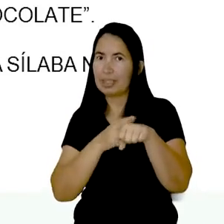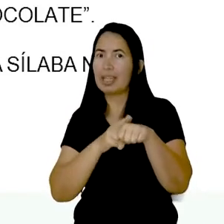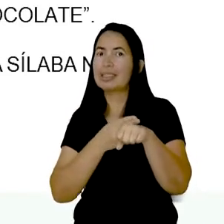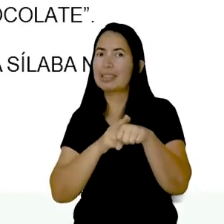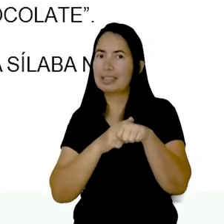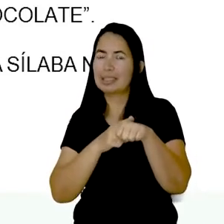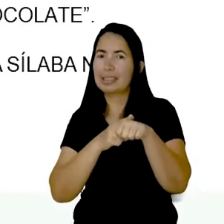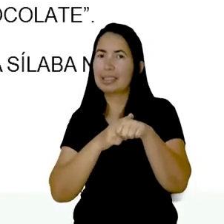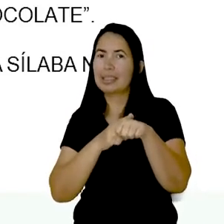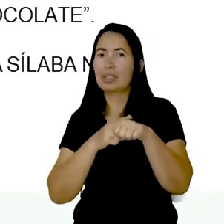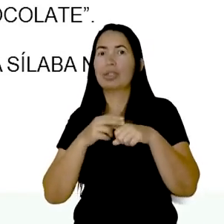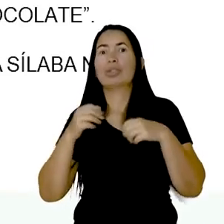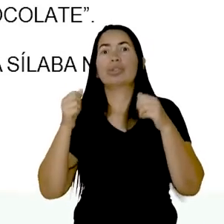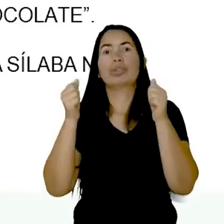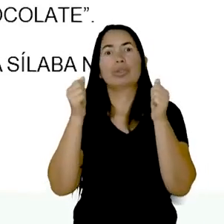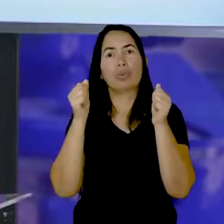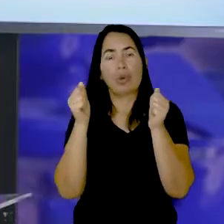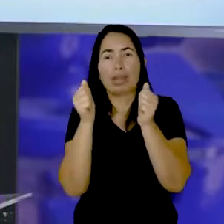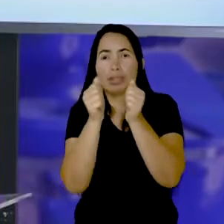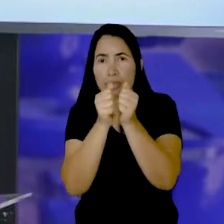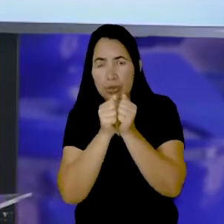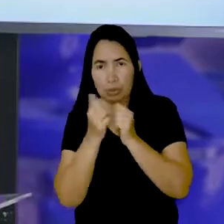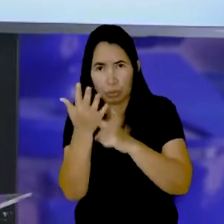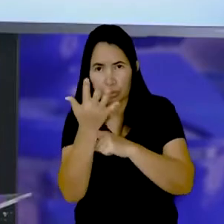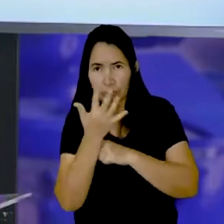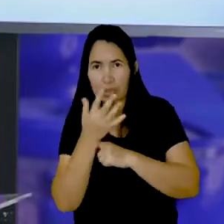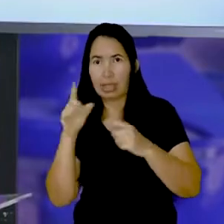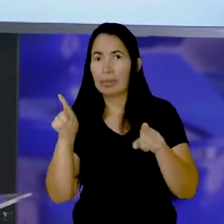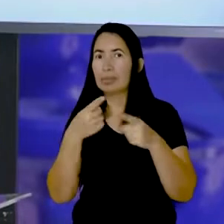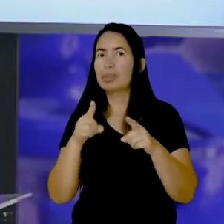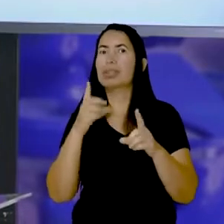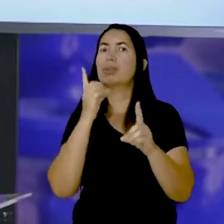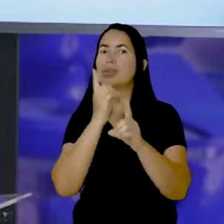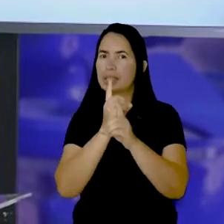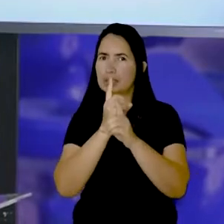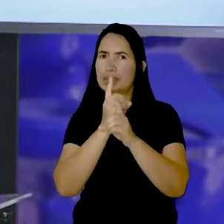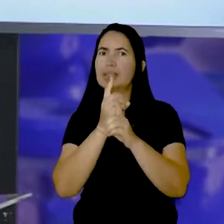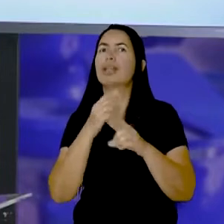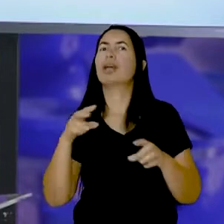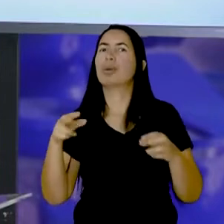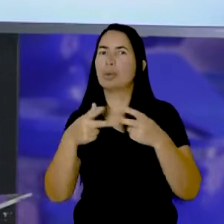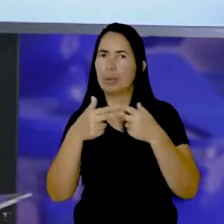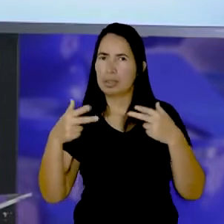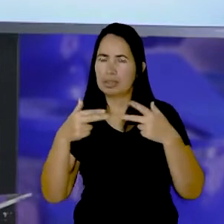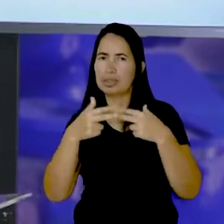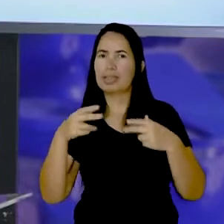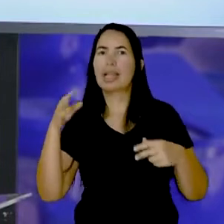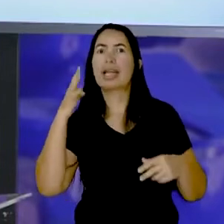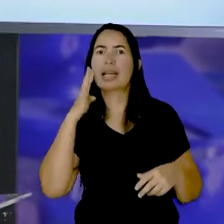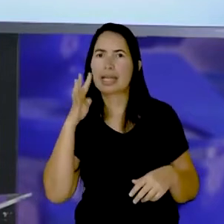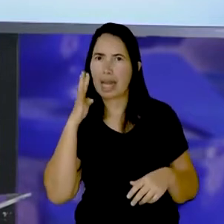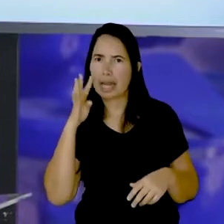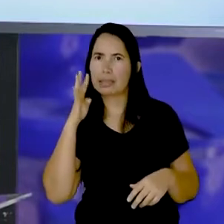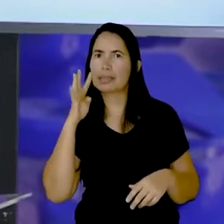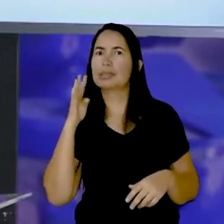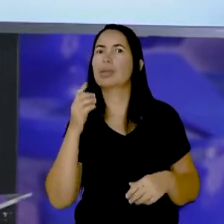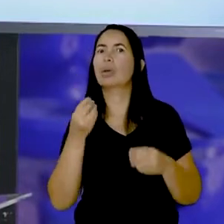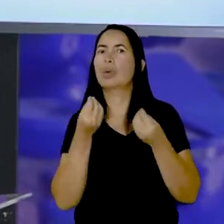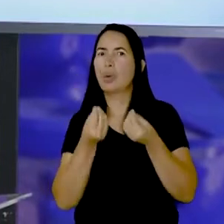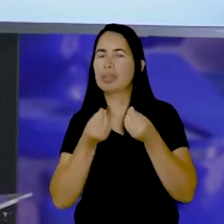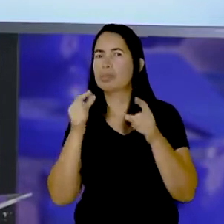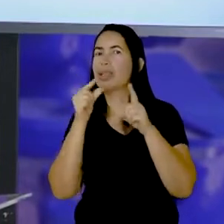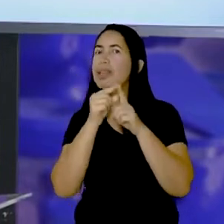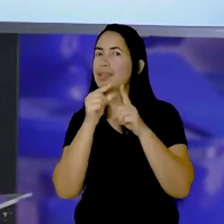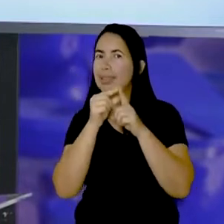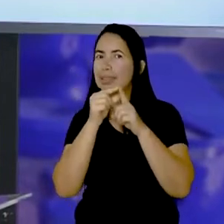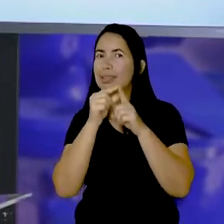com a música também A gente pode descobrir muitas coisas legais Como isso aqui que vocês acabaram de ver Agora, que